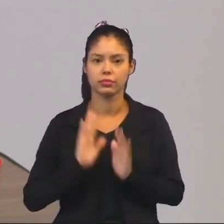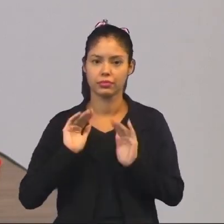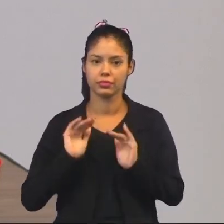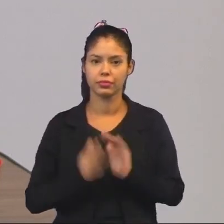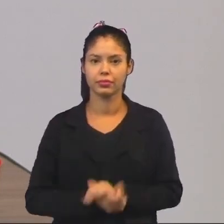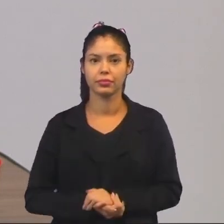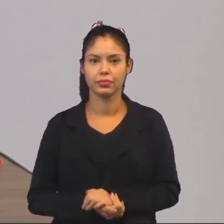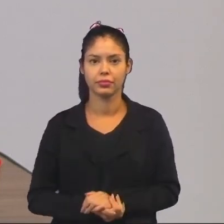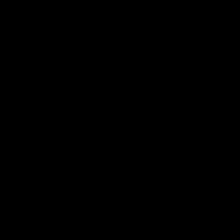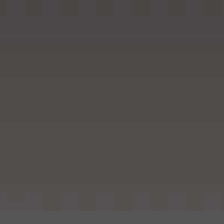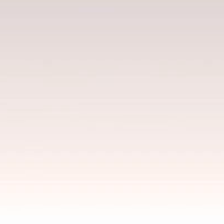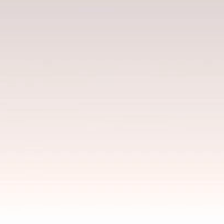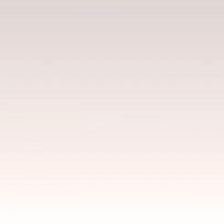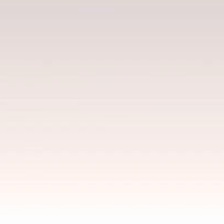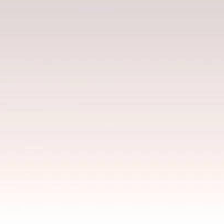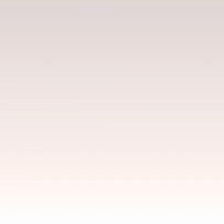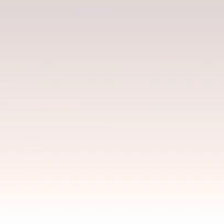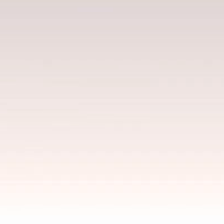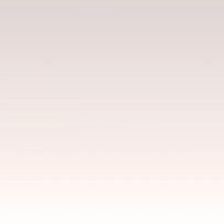Até mais!